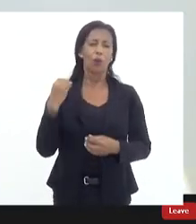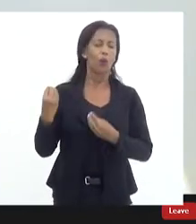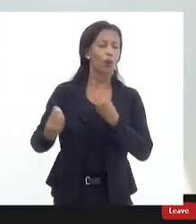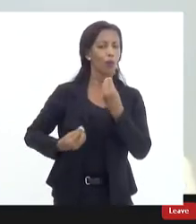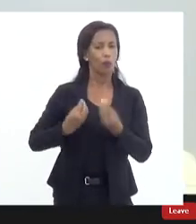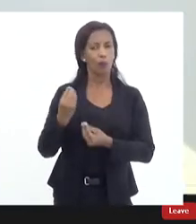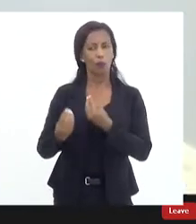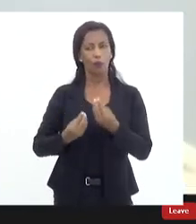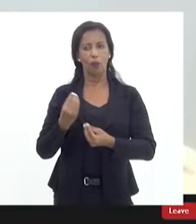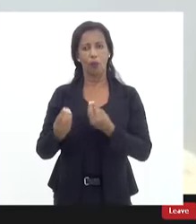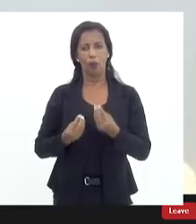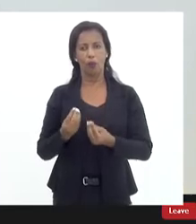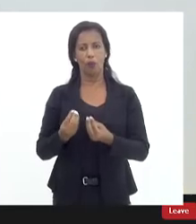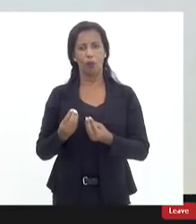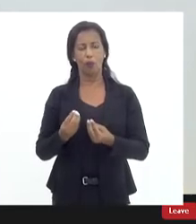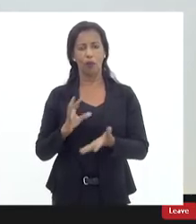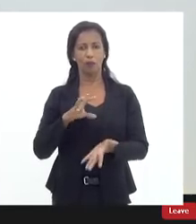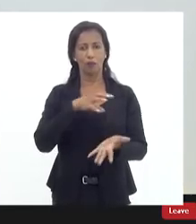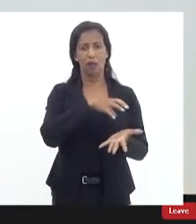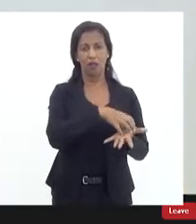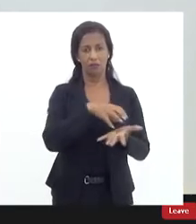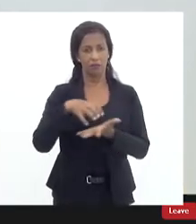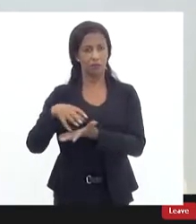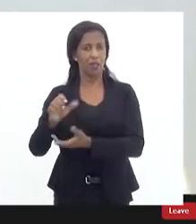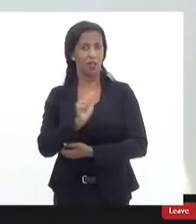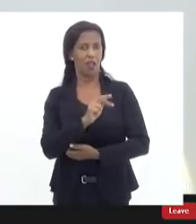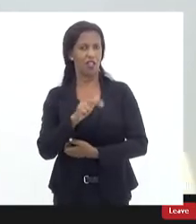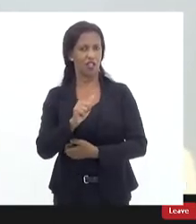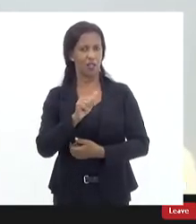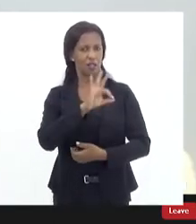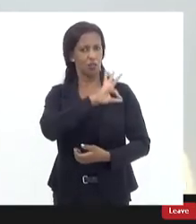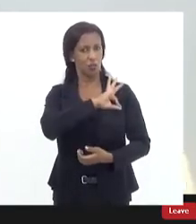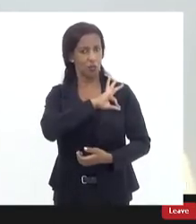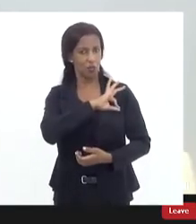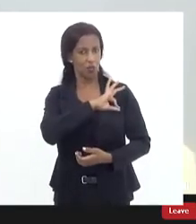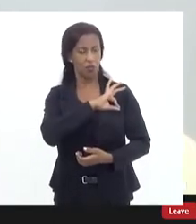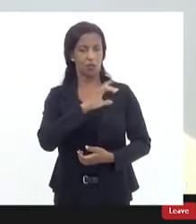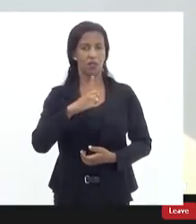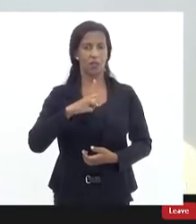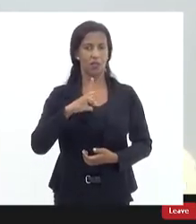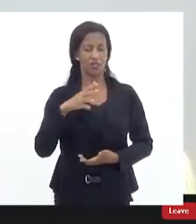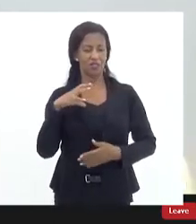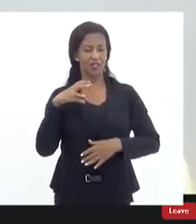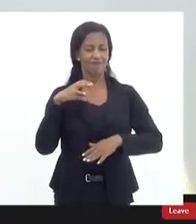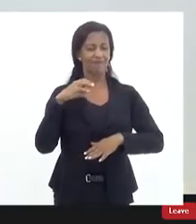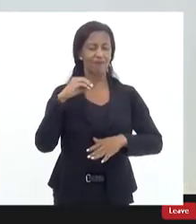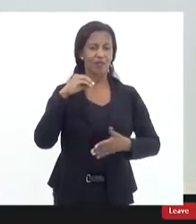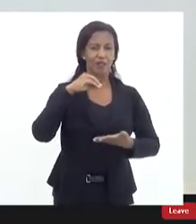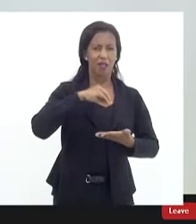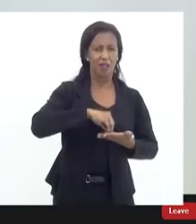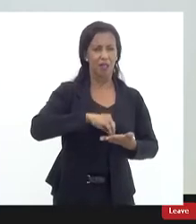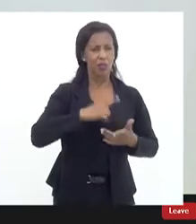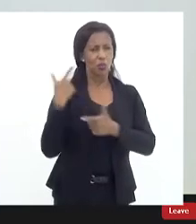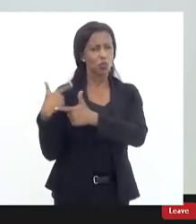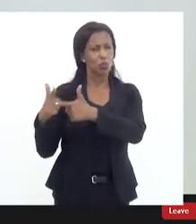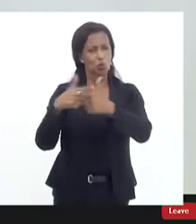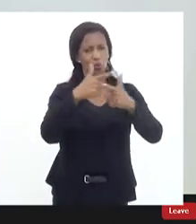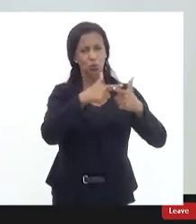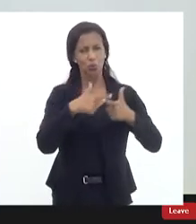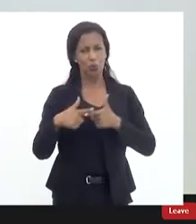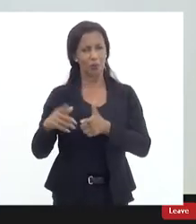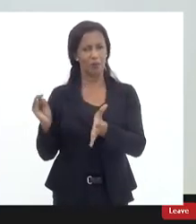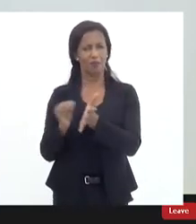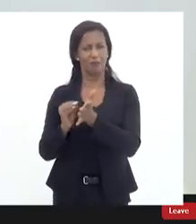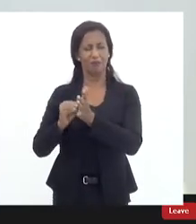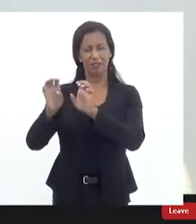as agências de polícia elas têm colocado situações de precariedade de infraestrutura e